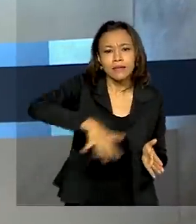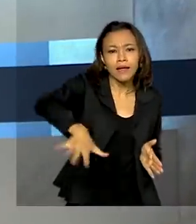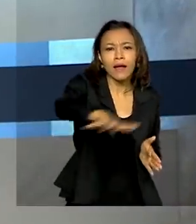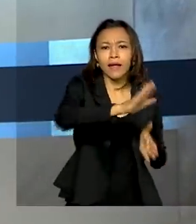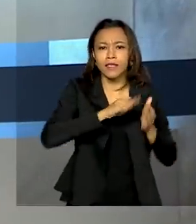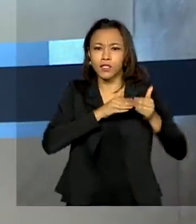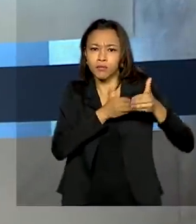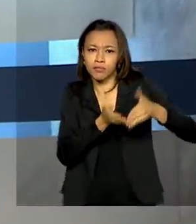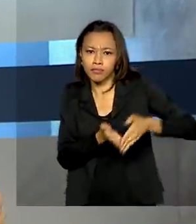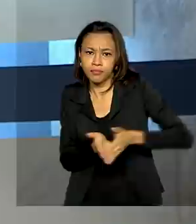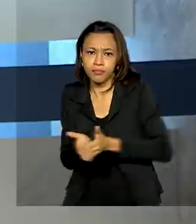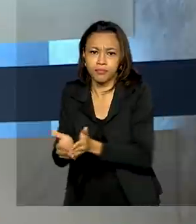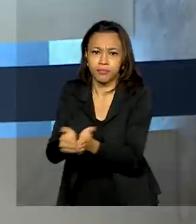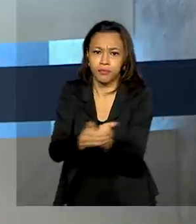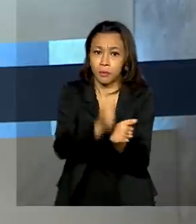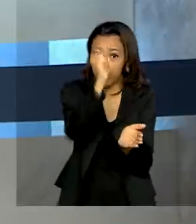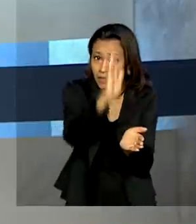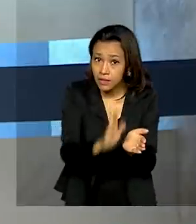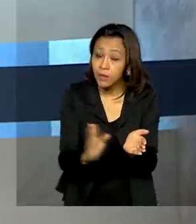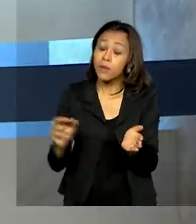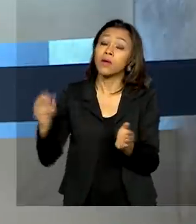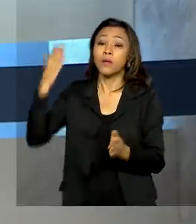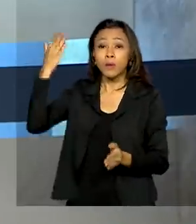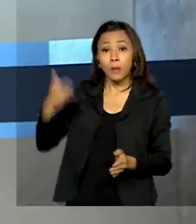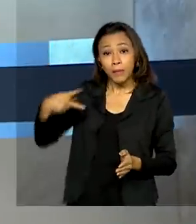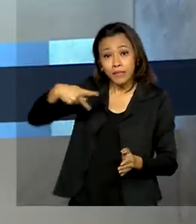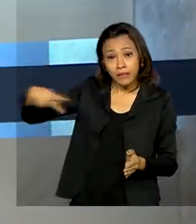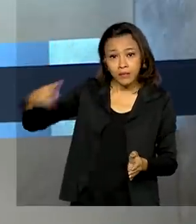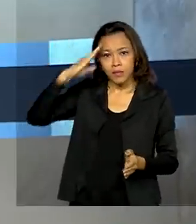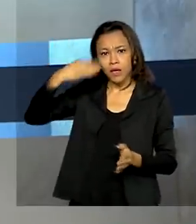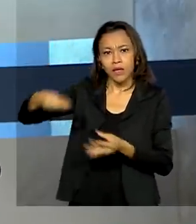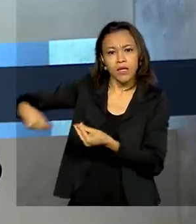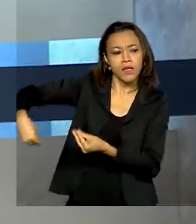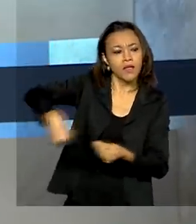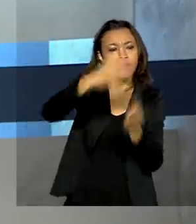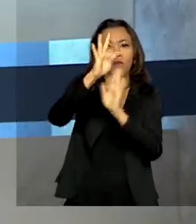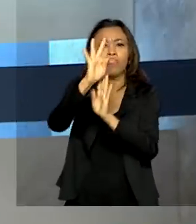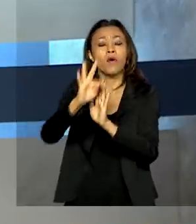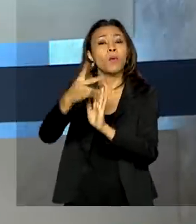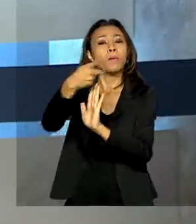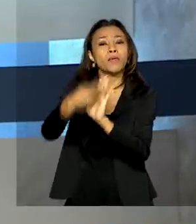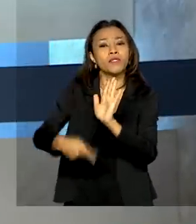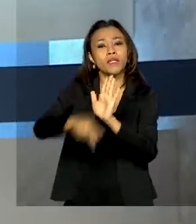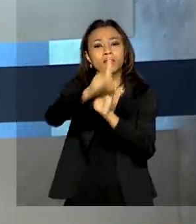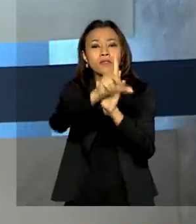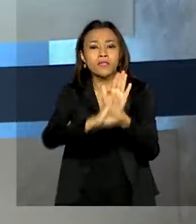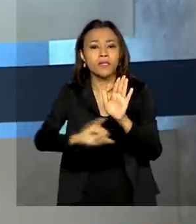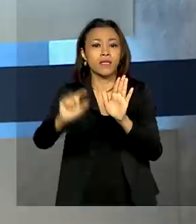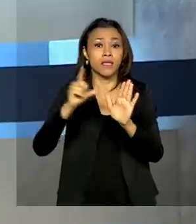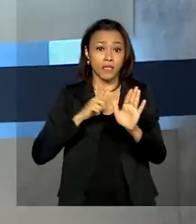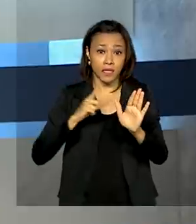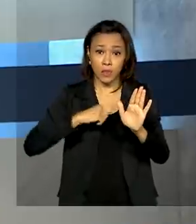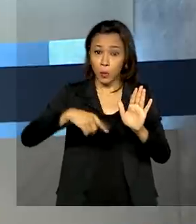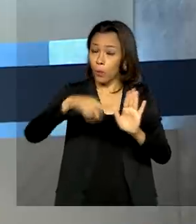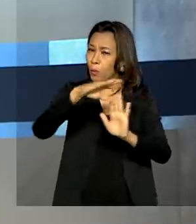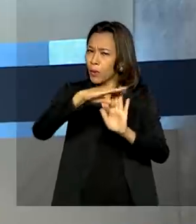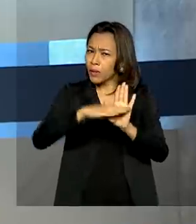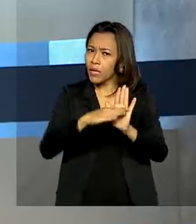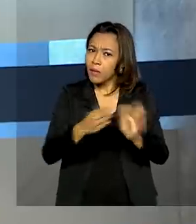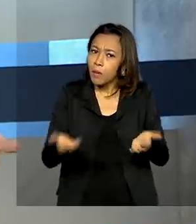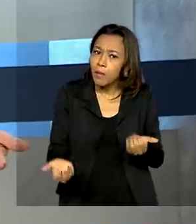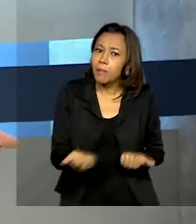do país. E para isso, o presidente Jair Bolsonaro enviou um projeto de lei ao Congresso que institui o programa de incentivo à